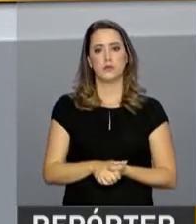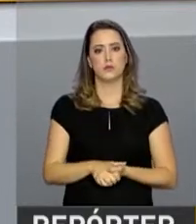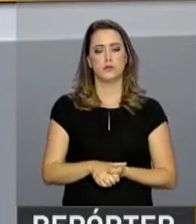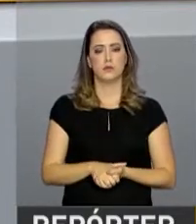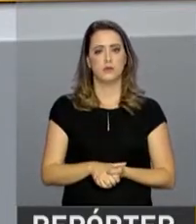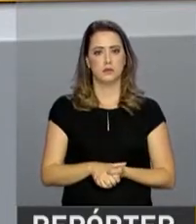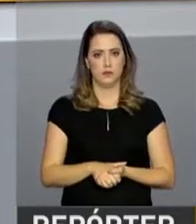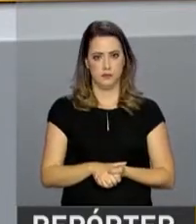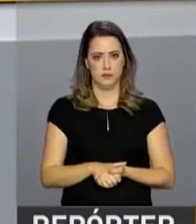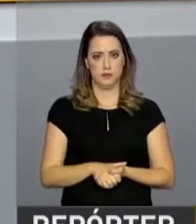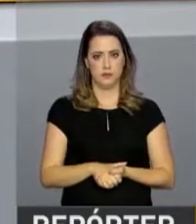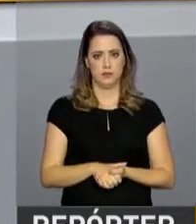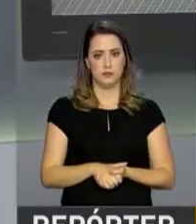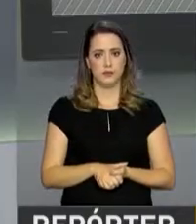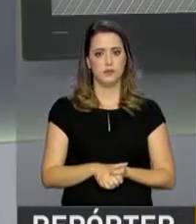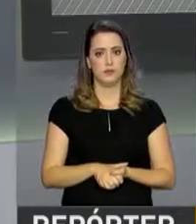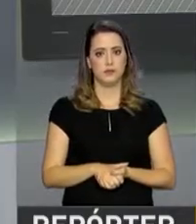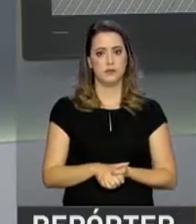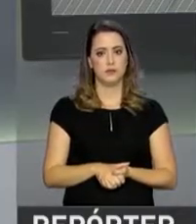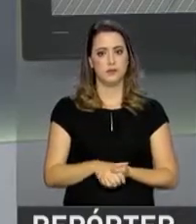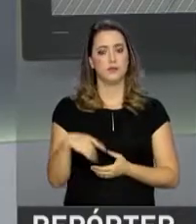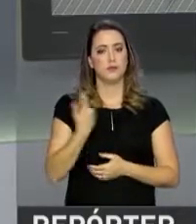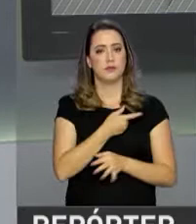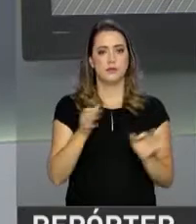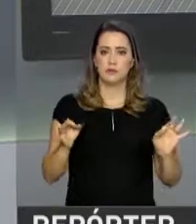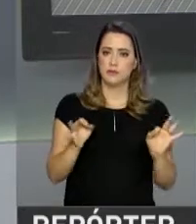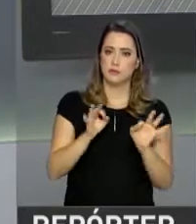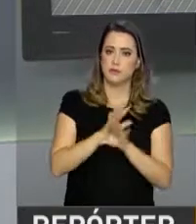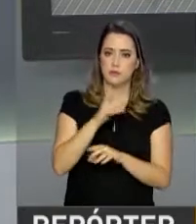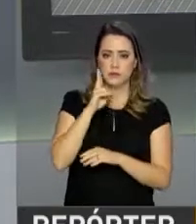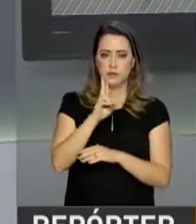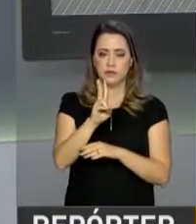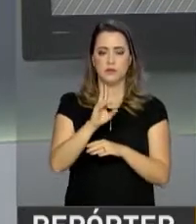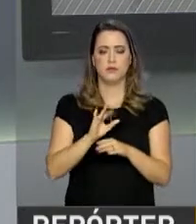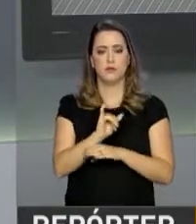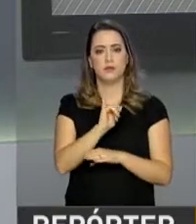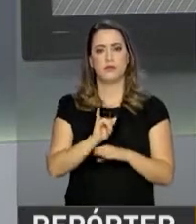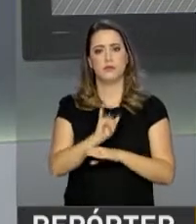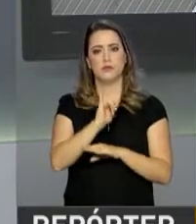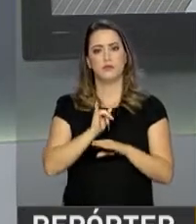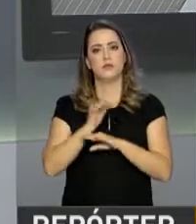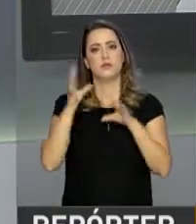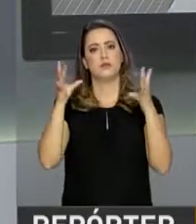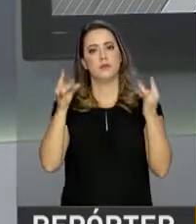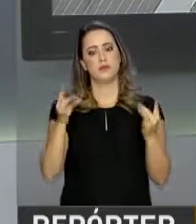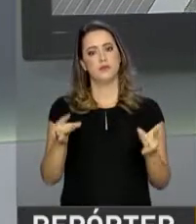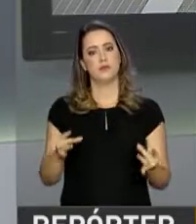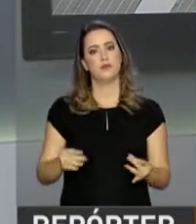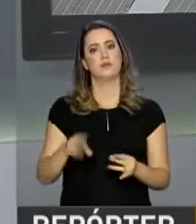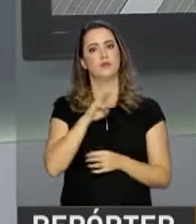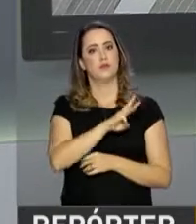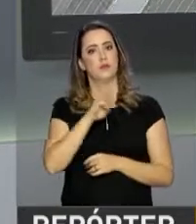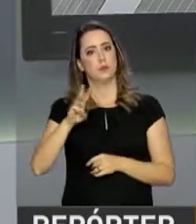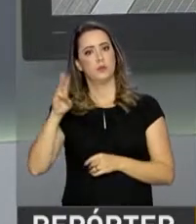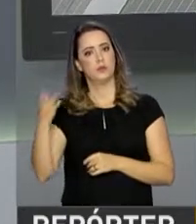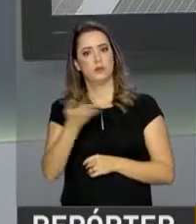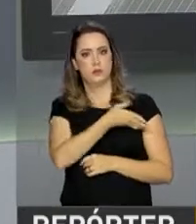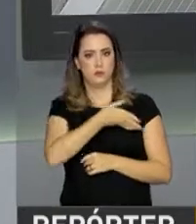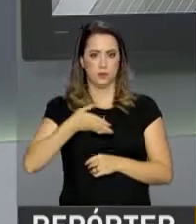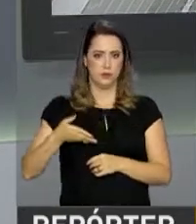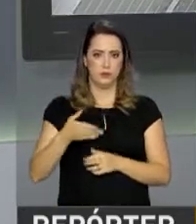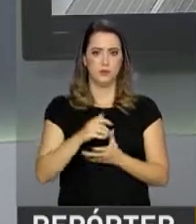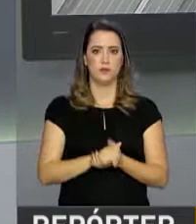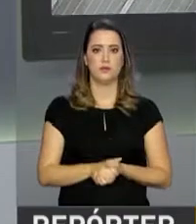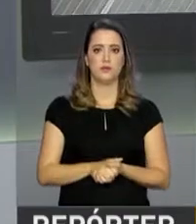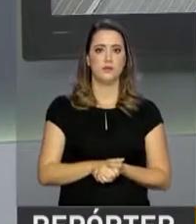.gov.br. A gente fica por aqui, reveja as nossas reportagens no YouTube e acompanhe nossa programação também na